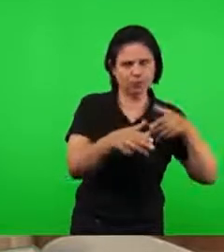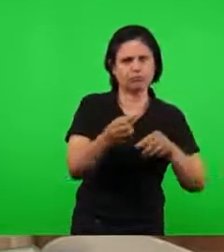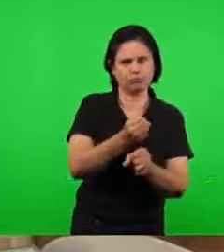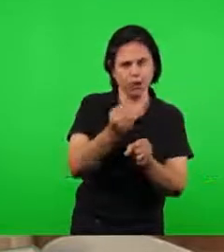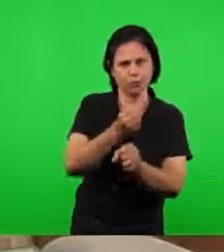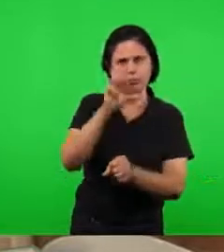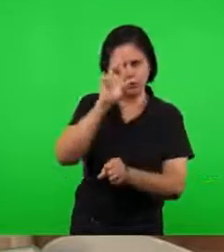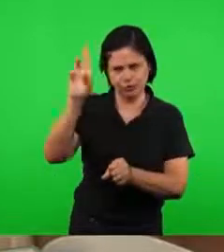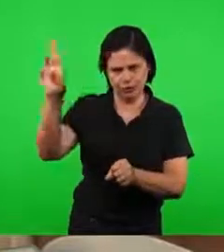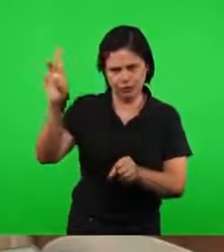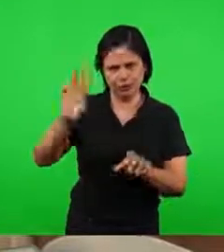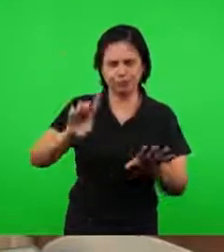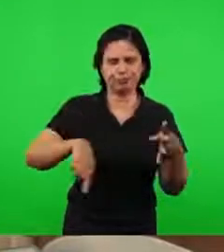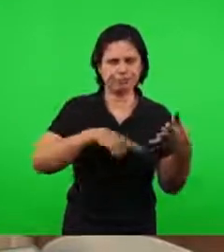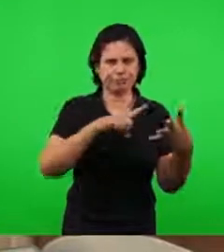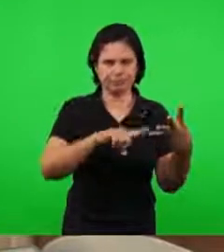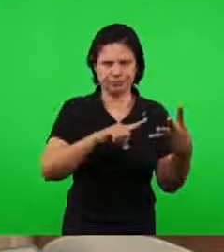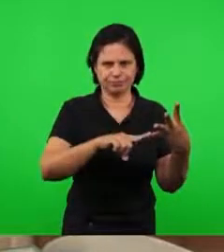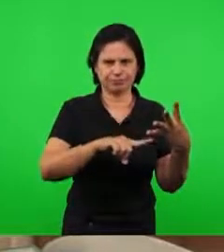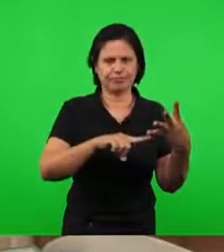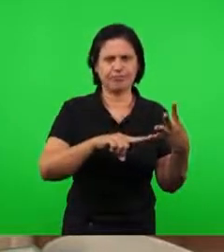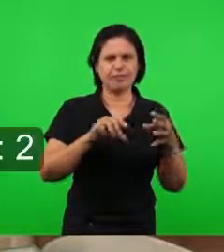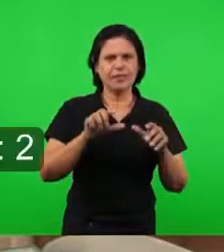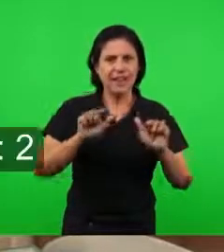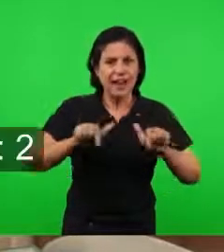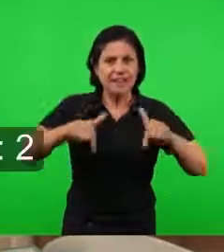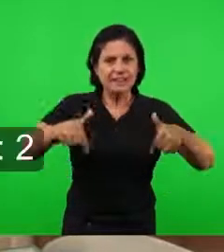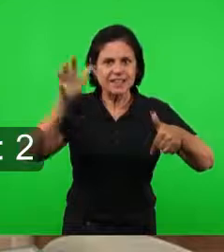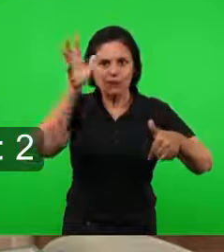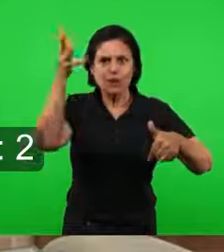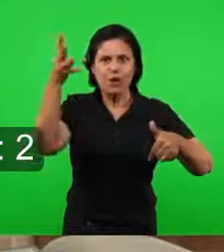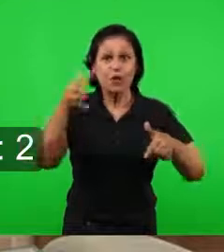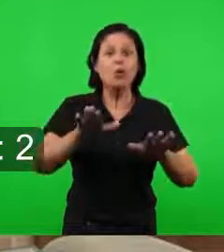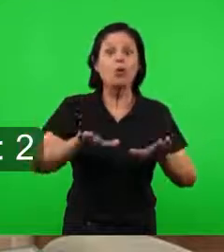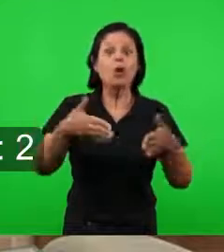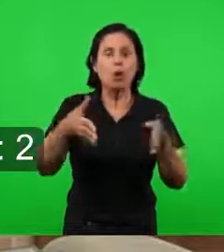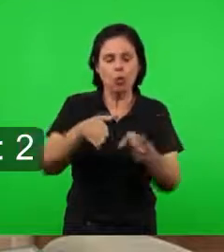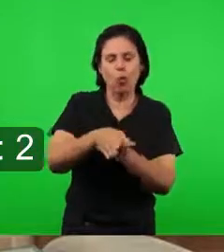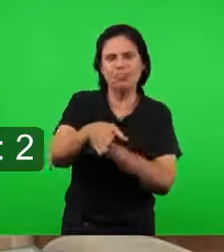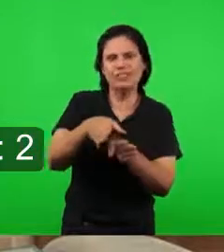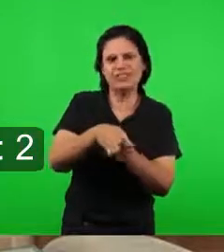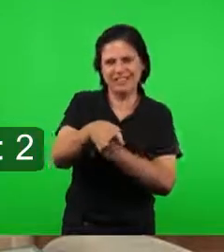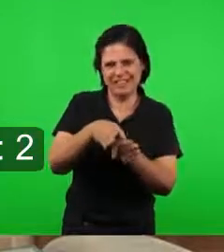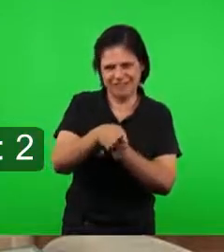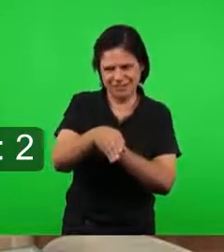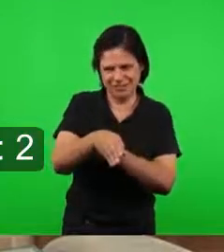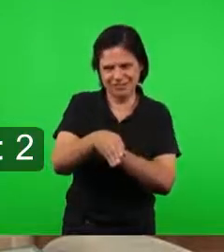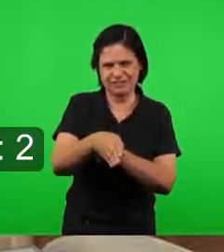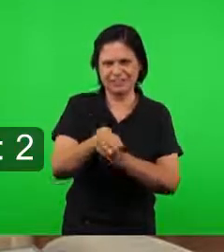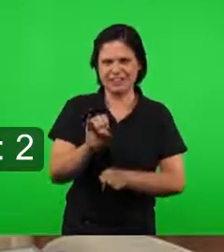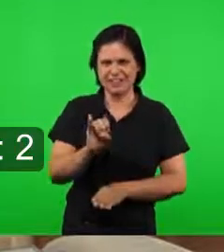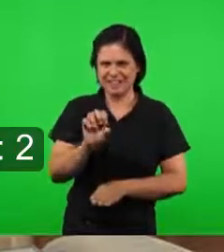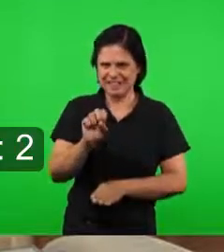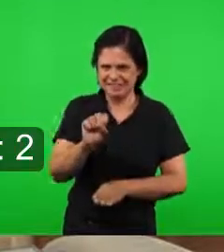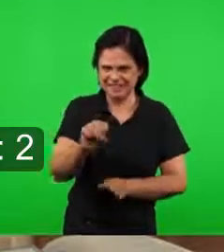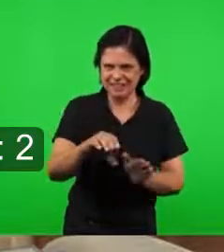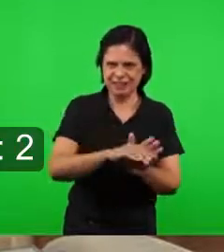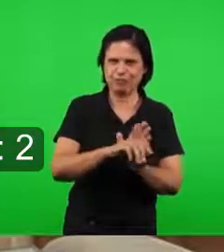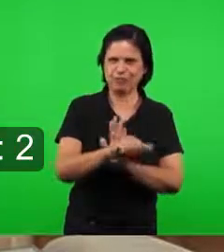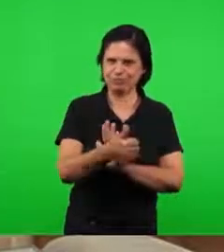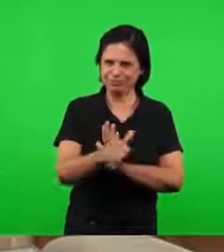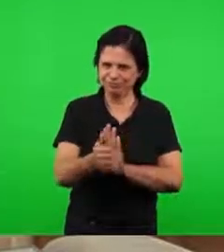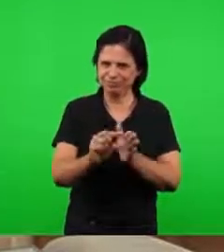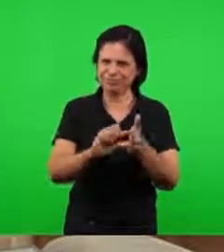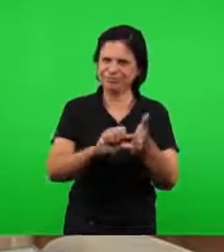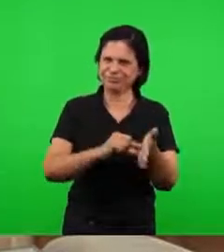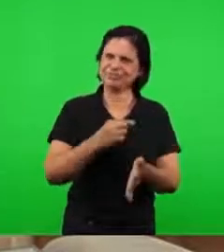vem, em quarto lugar, o Espírito de Conselho. Os irmãos puderem examinar lá em Isaías capítulo 11, verso